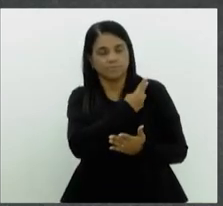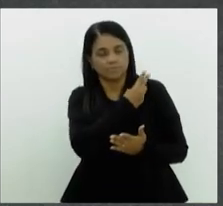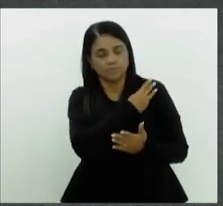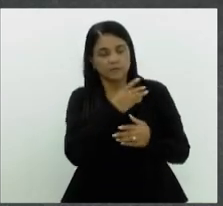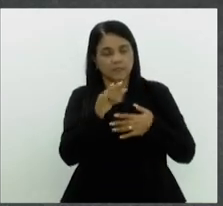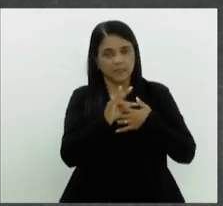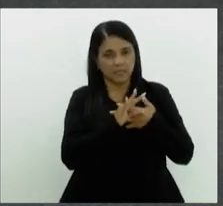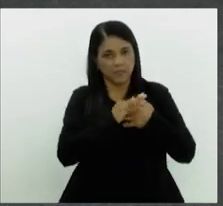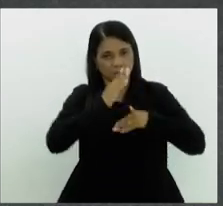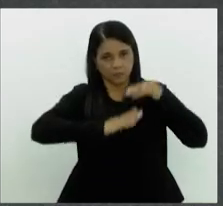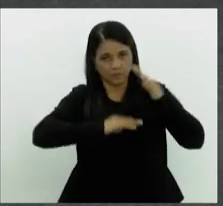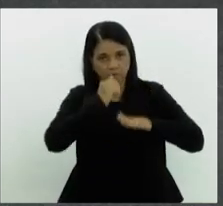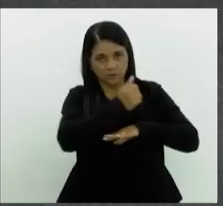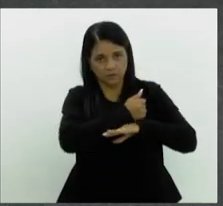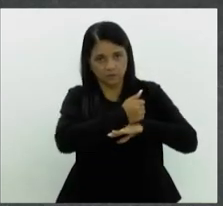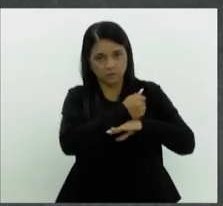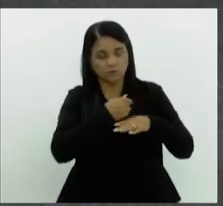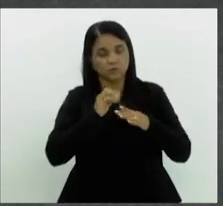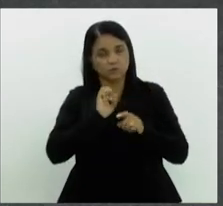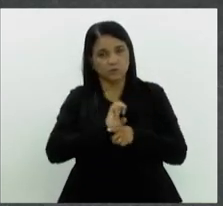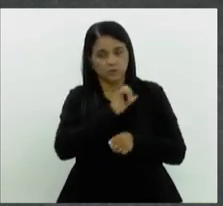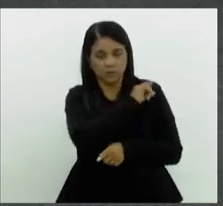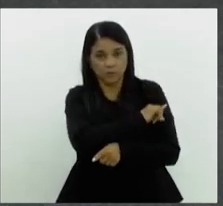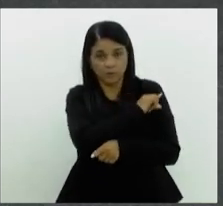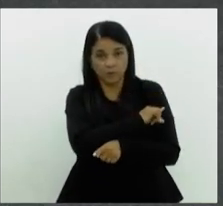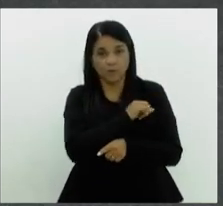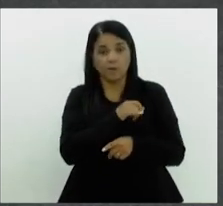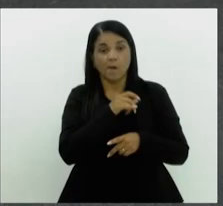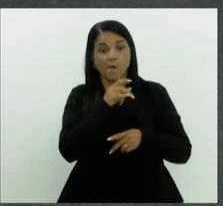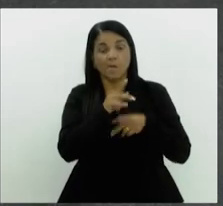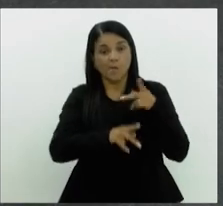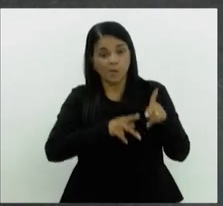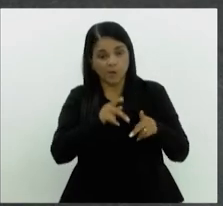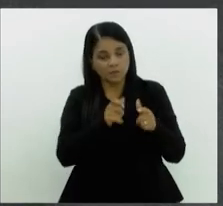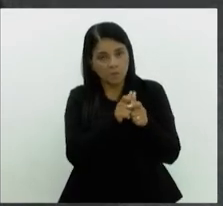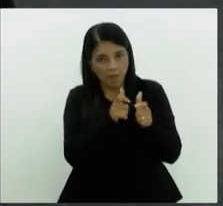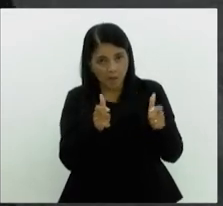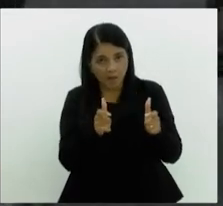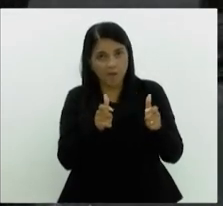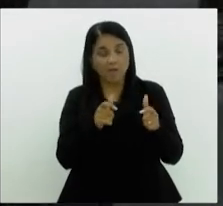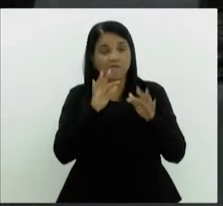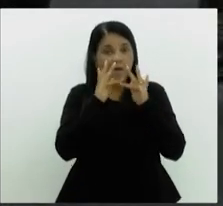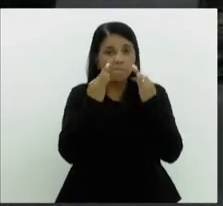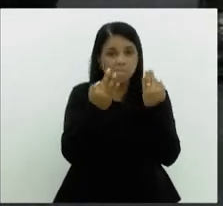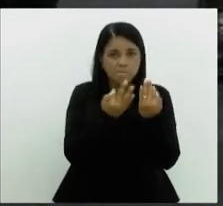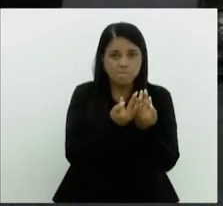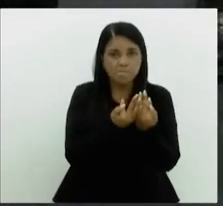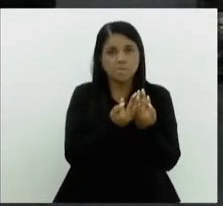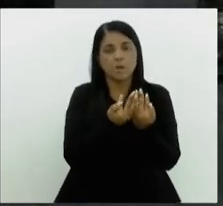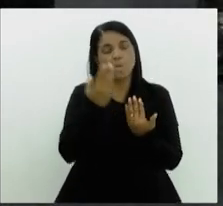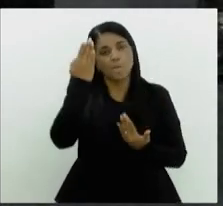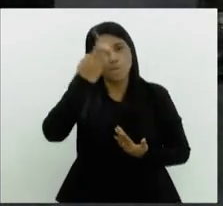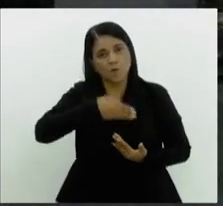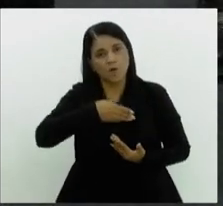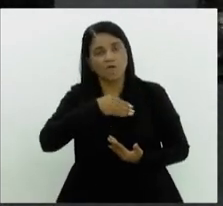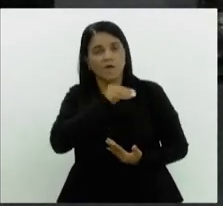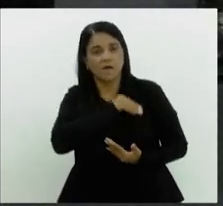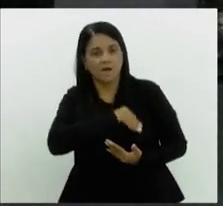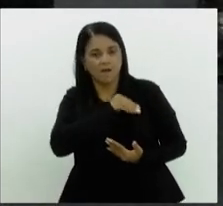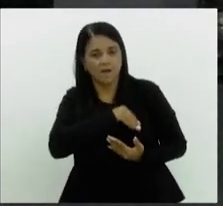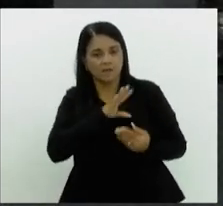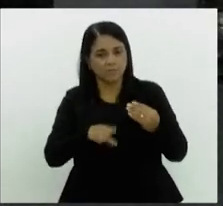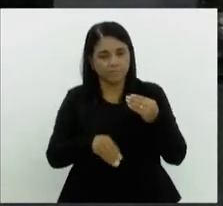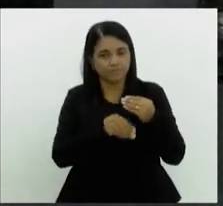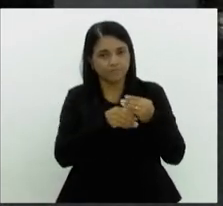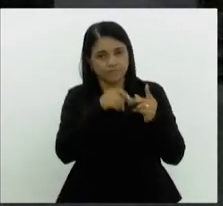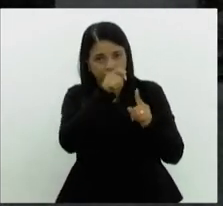no estado do Rio de Janeiro. E o público geral são famílias que comprovem, que façam essa comprovação de renda familiar mensal per